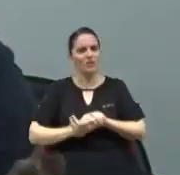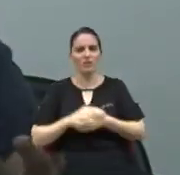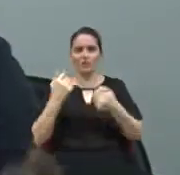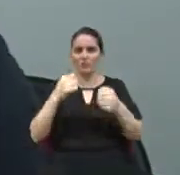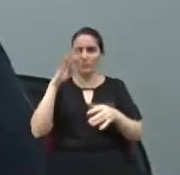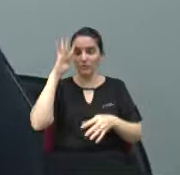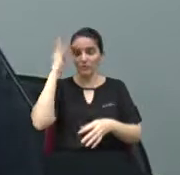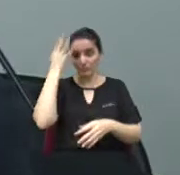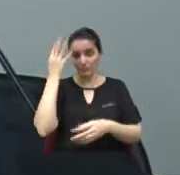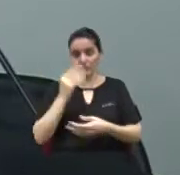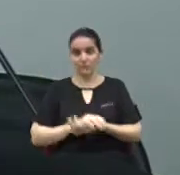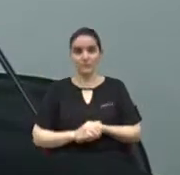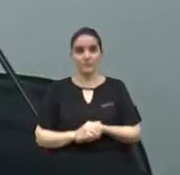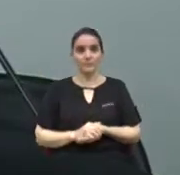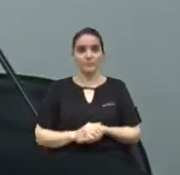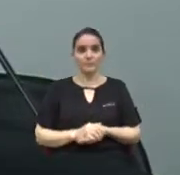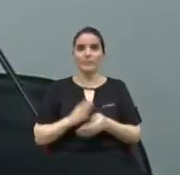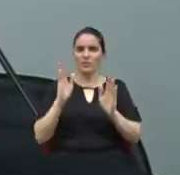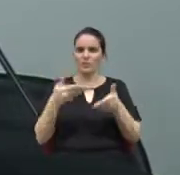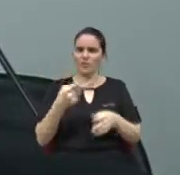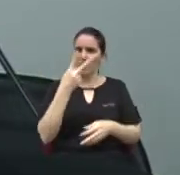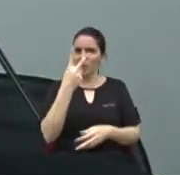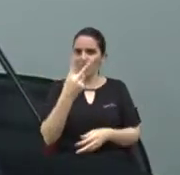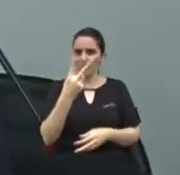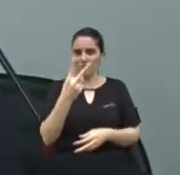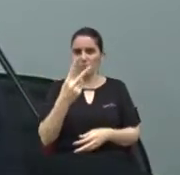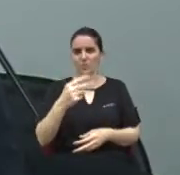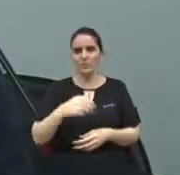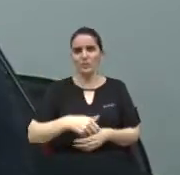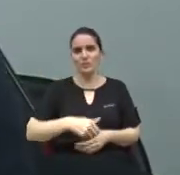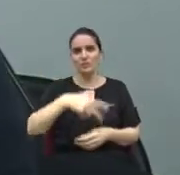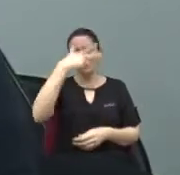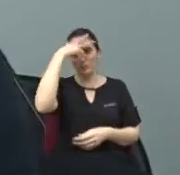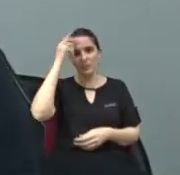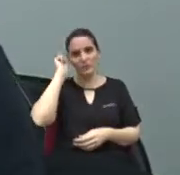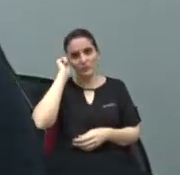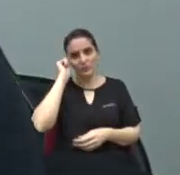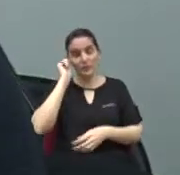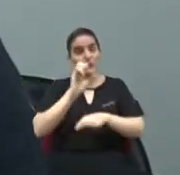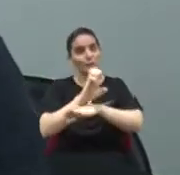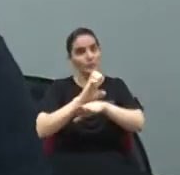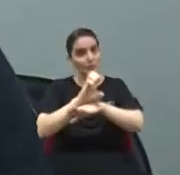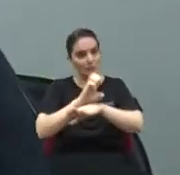Já tivemos dois governos, Geraldo Alckmin, que não foi resolvido.